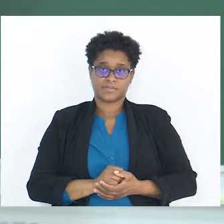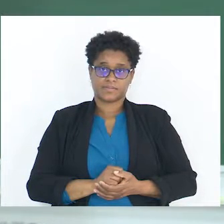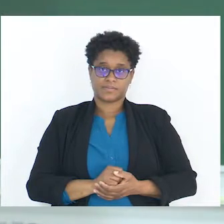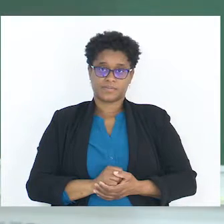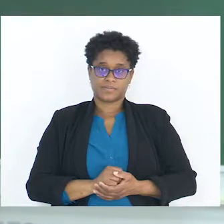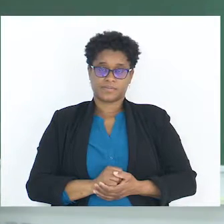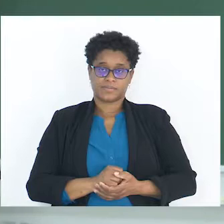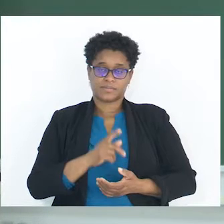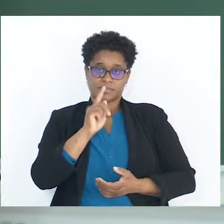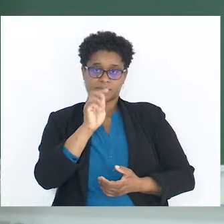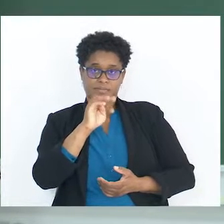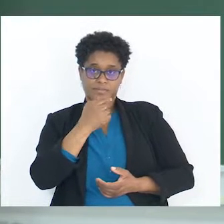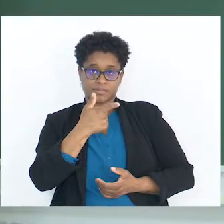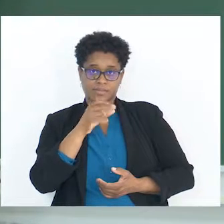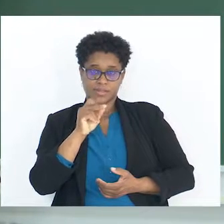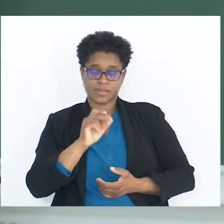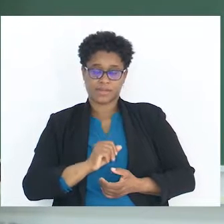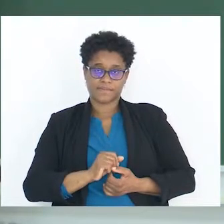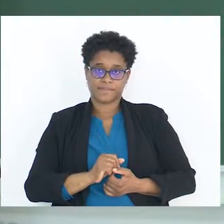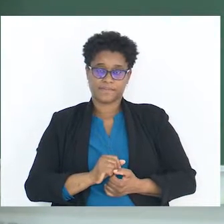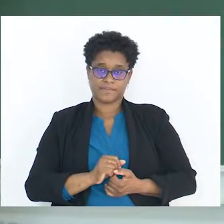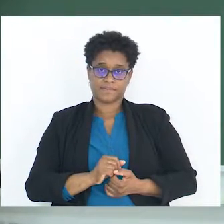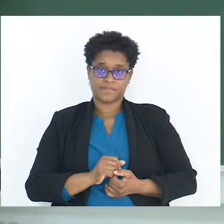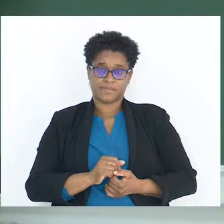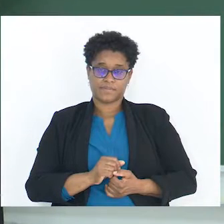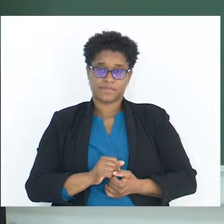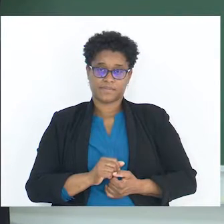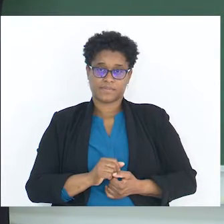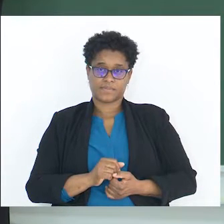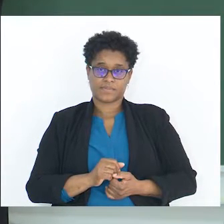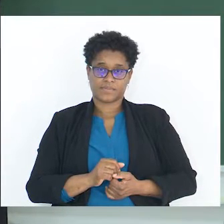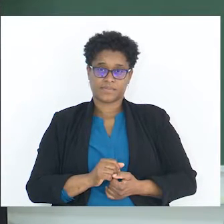está...